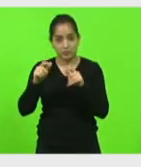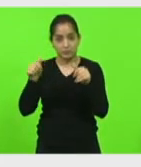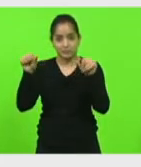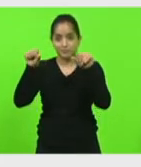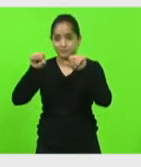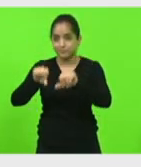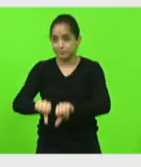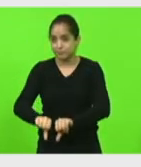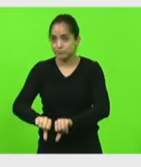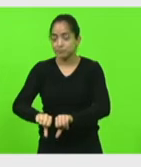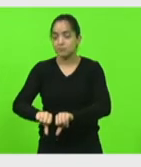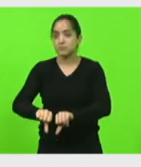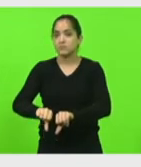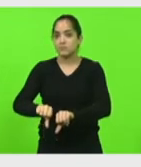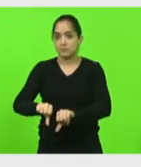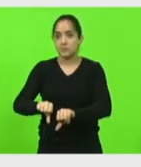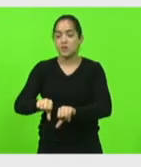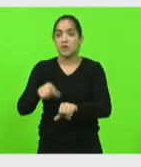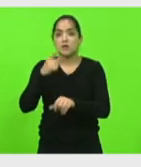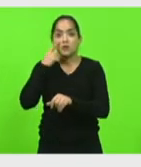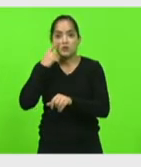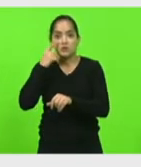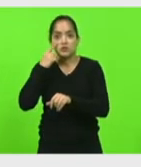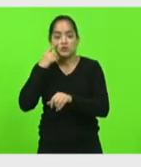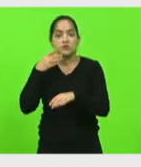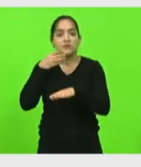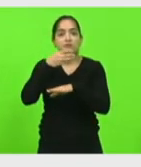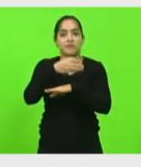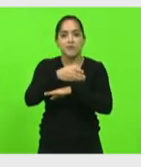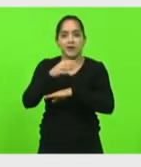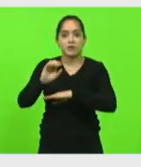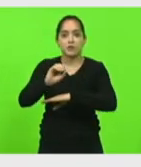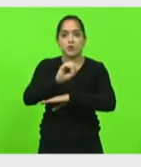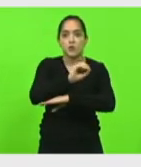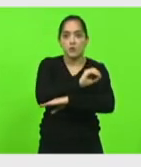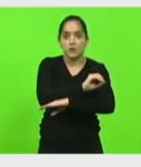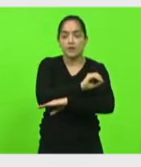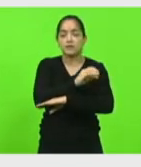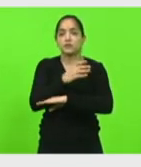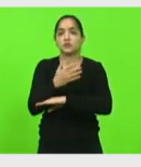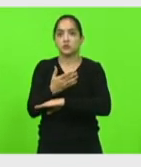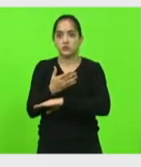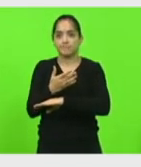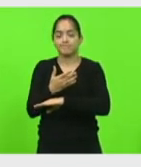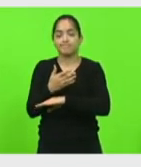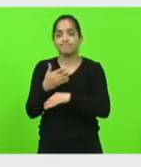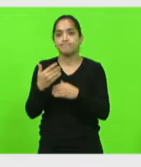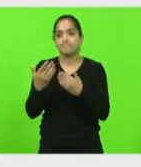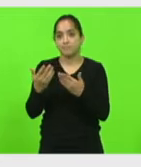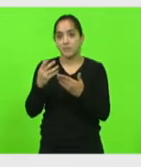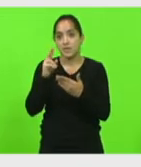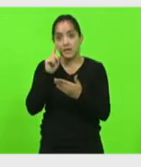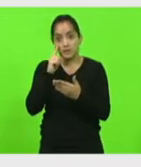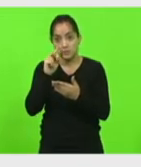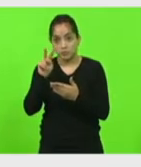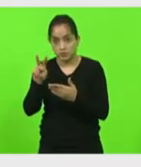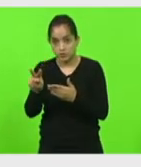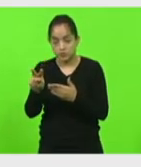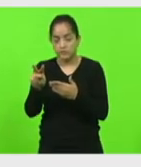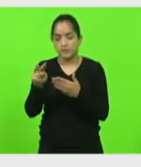encontra ao transitar pelo nosso oeste nosso meio oeste nosso extremo oeste é isso que nós encontramos